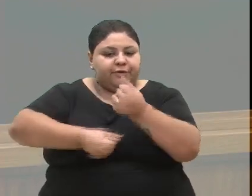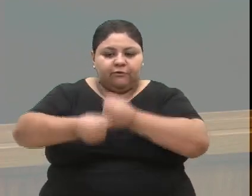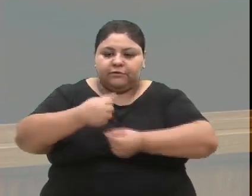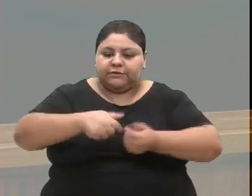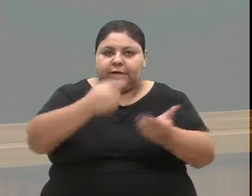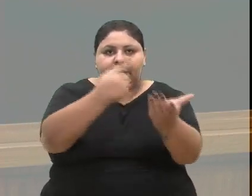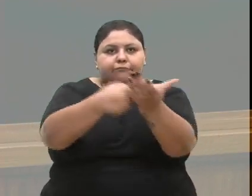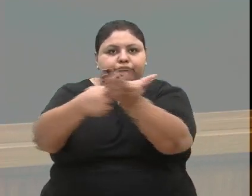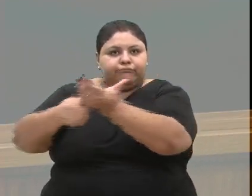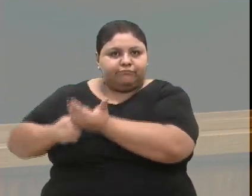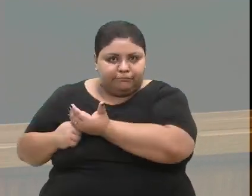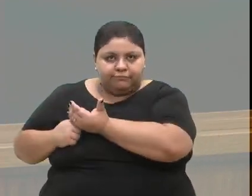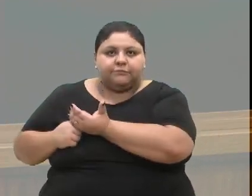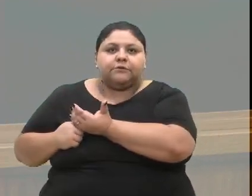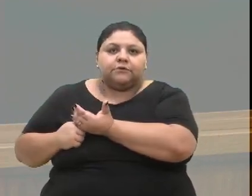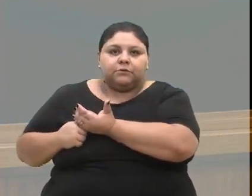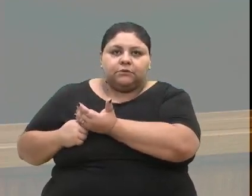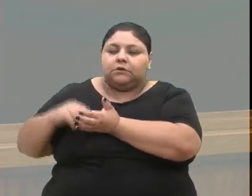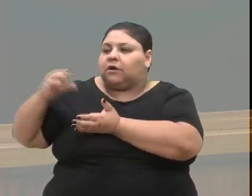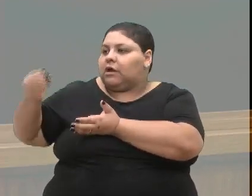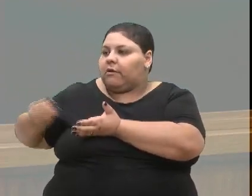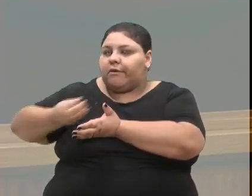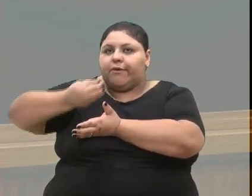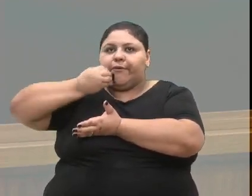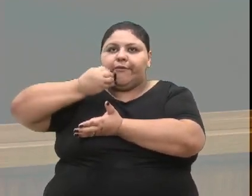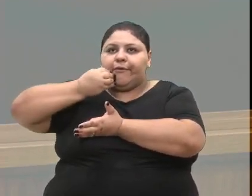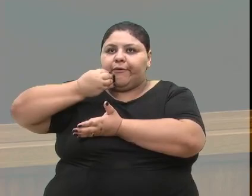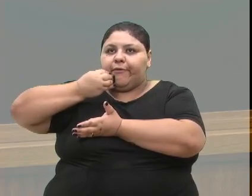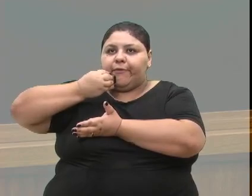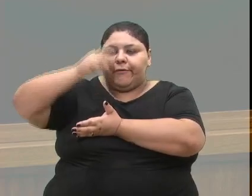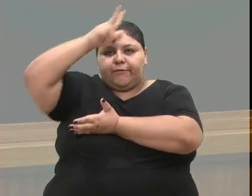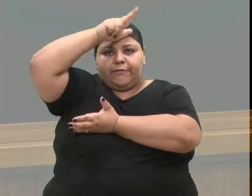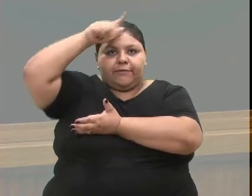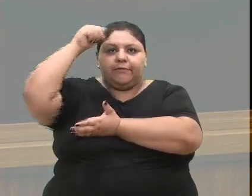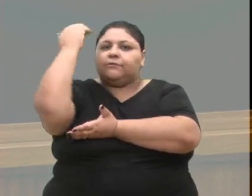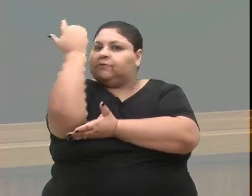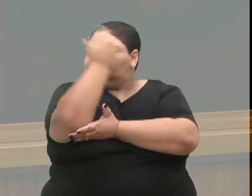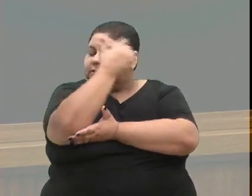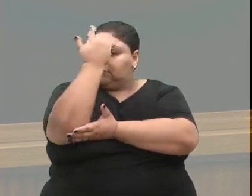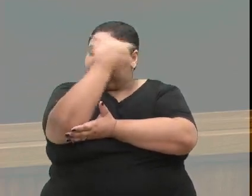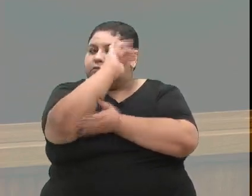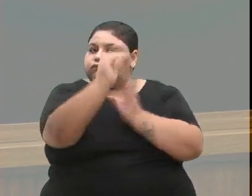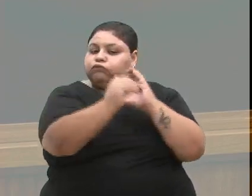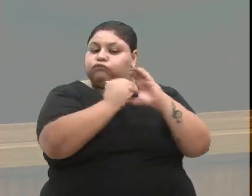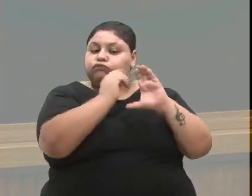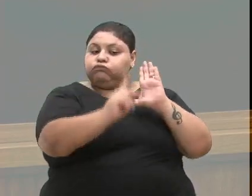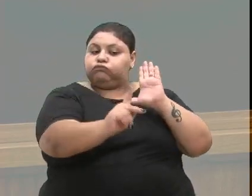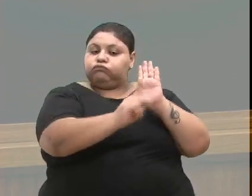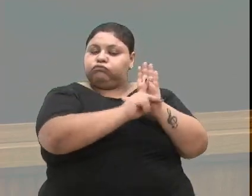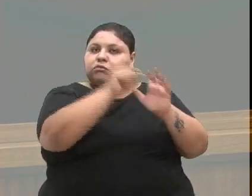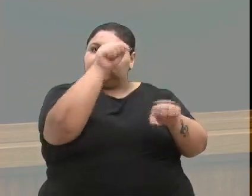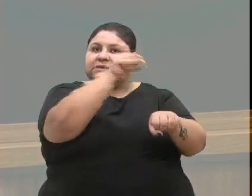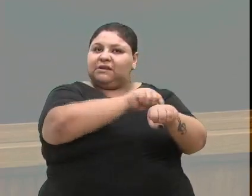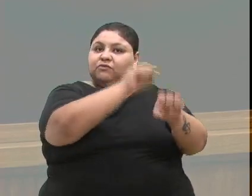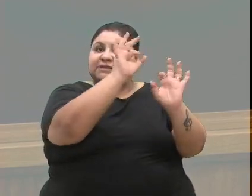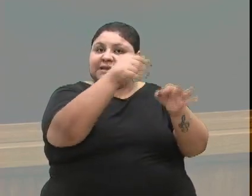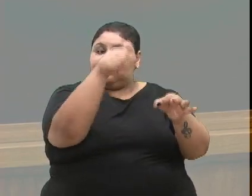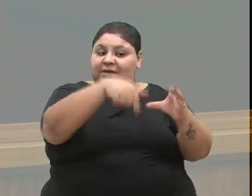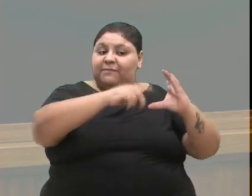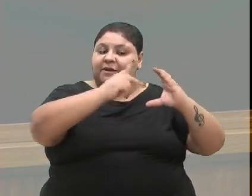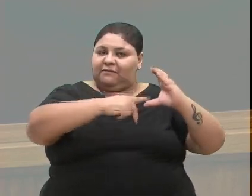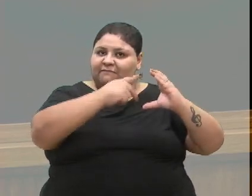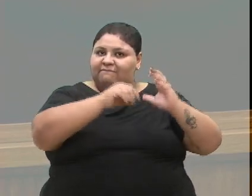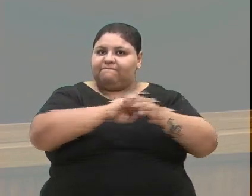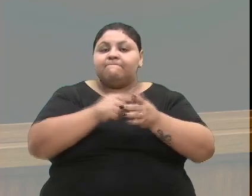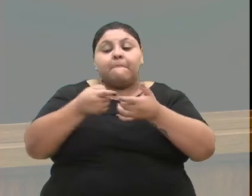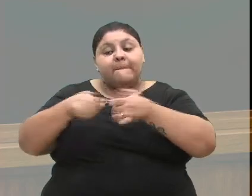mas é louvável que o prefeito municipal tenha mandado esse projeto em tempo para a Câmara, mas